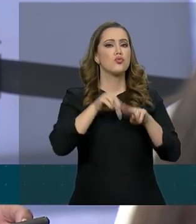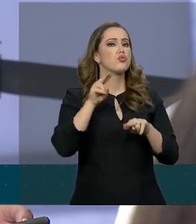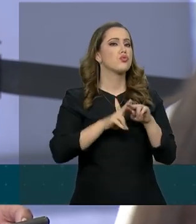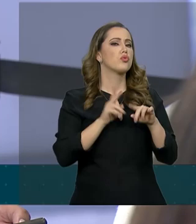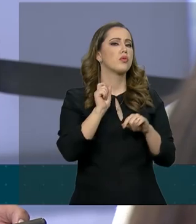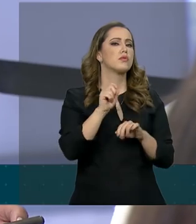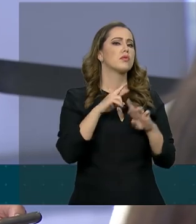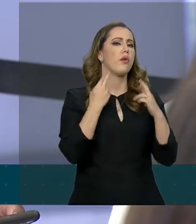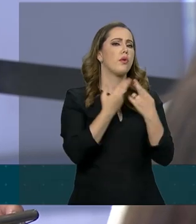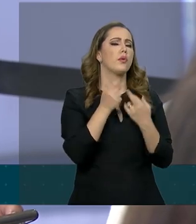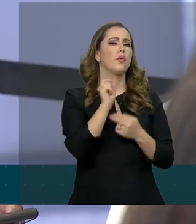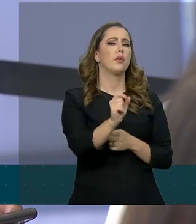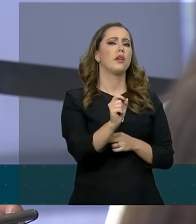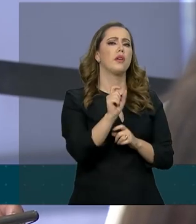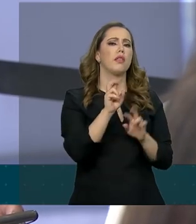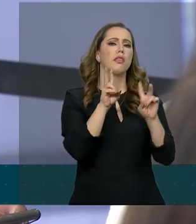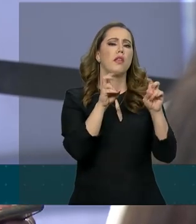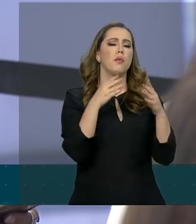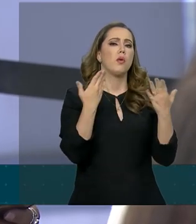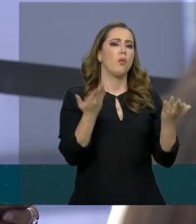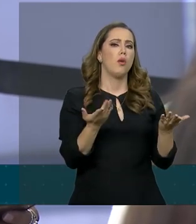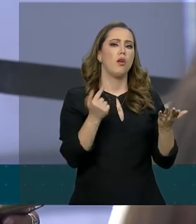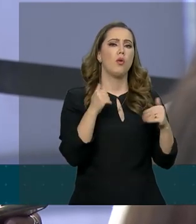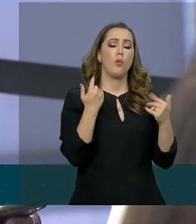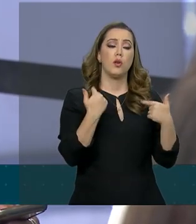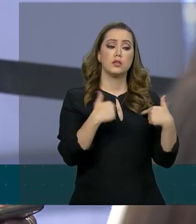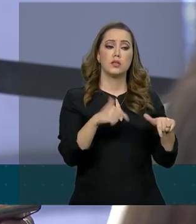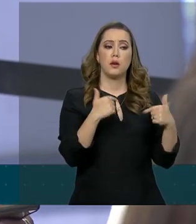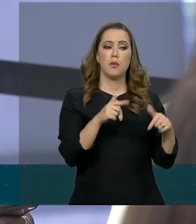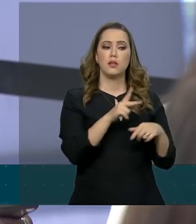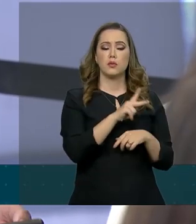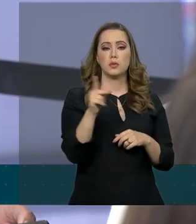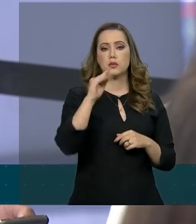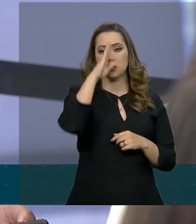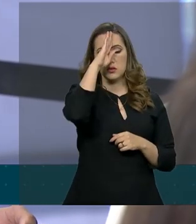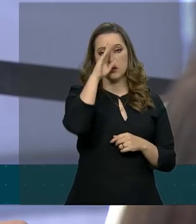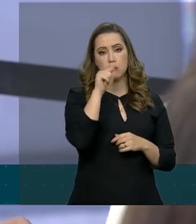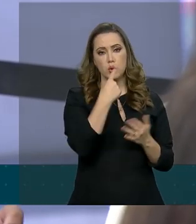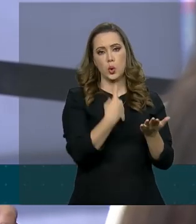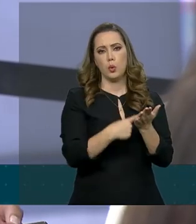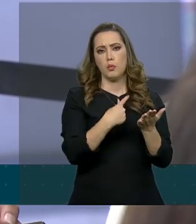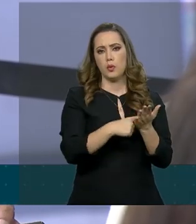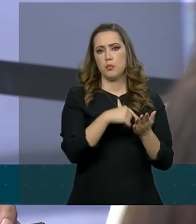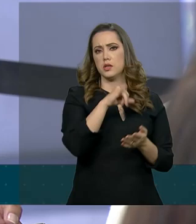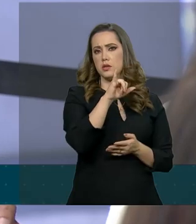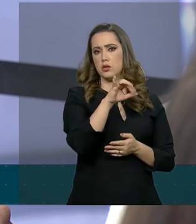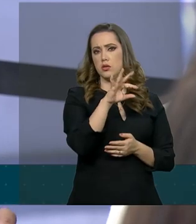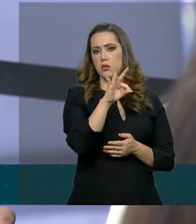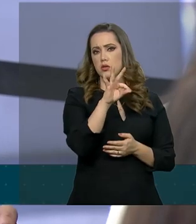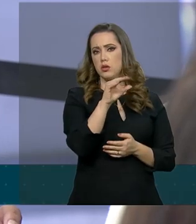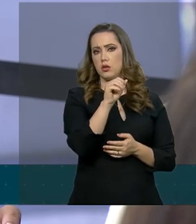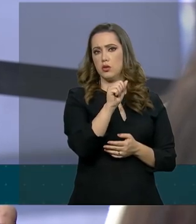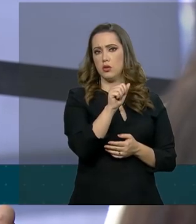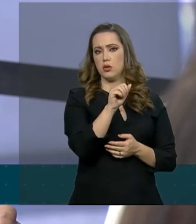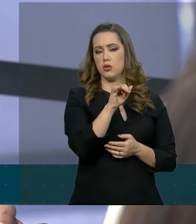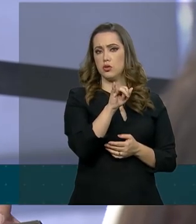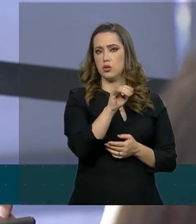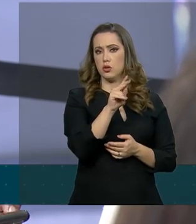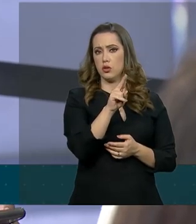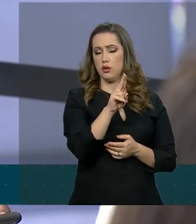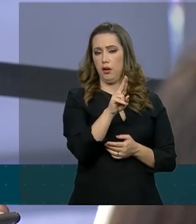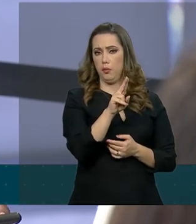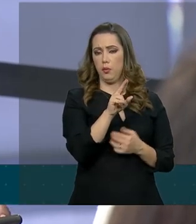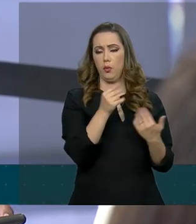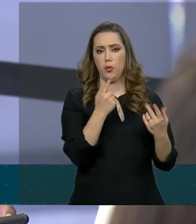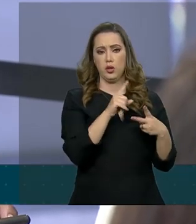ele se reuniu? Qual que foi o teor dessa conversa? E qual que foi a atuação do presidente Bolsonaro no acordo de Itaipu? E aí tem duas outras